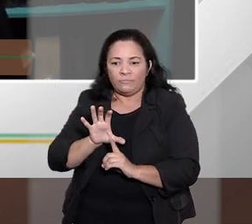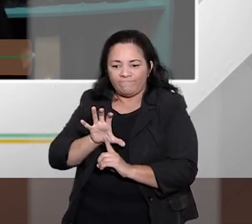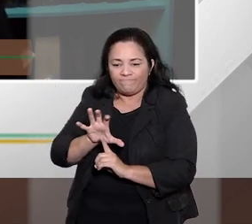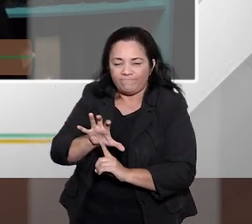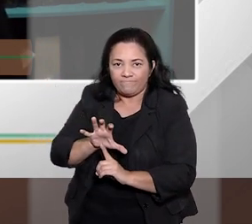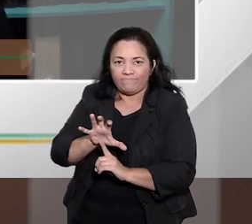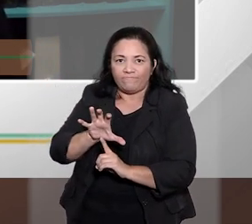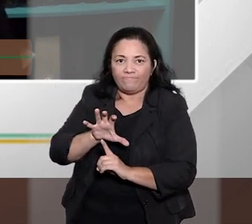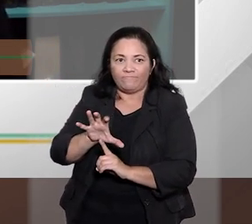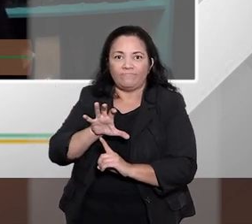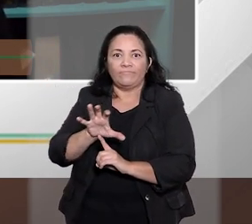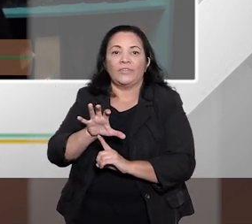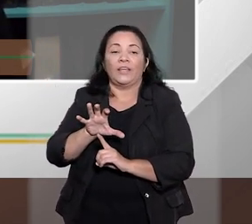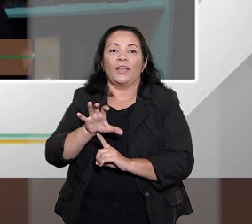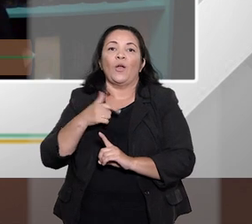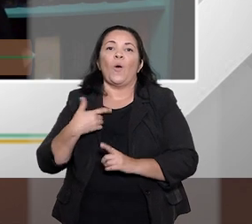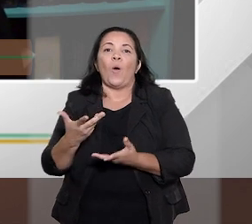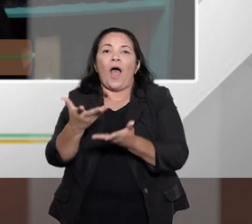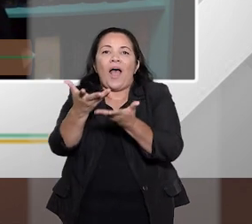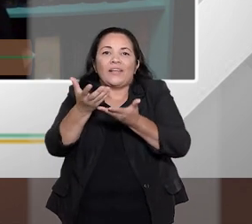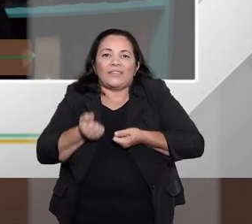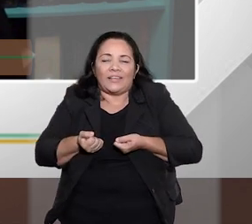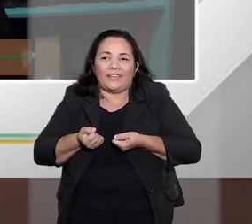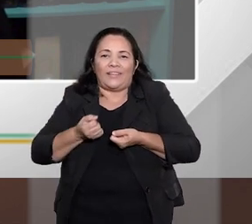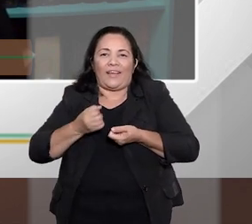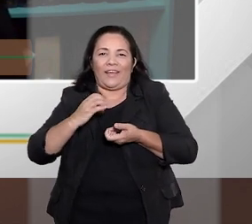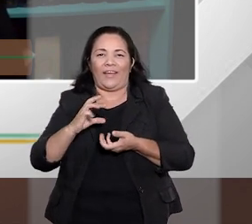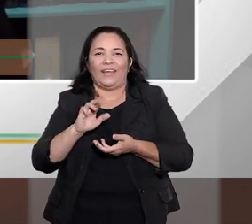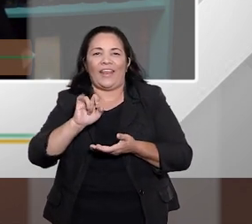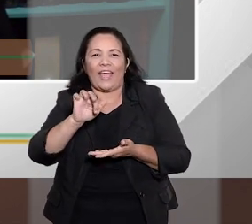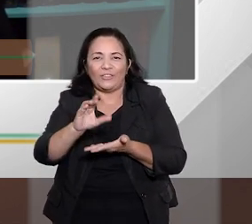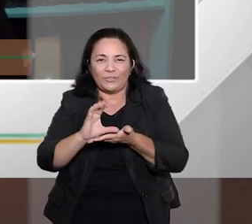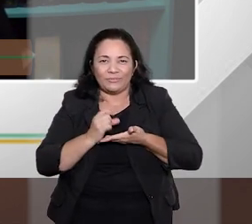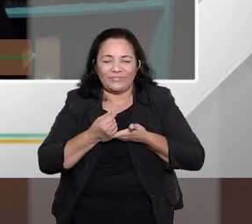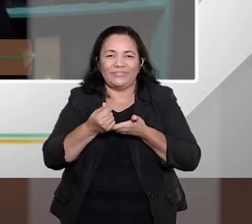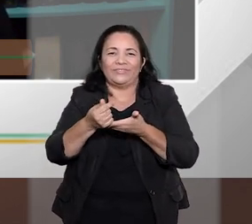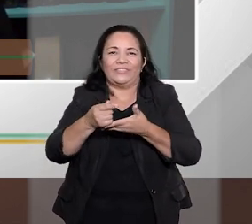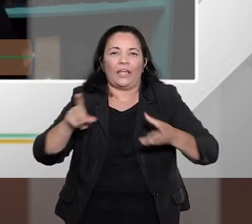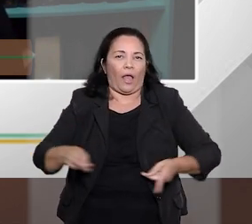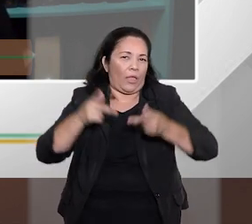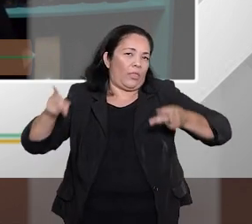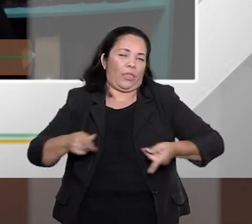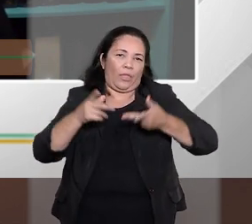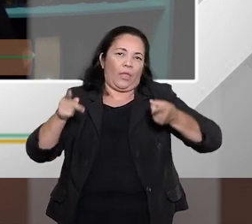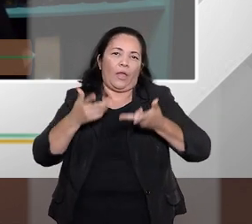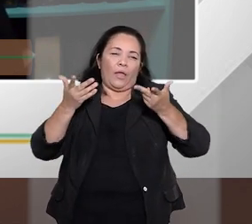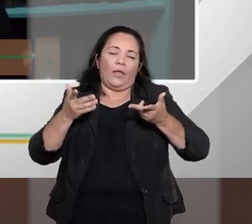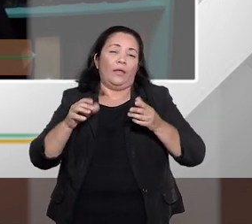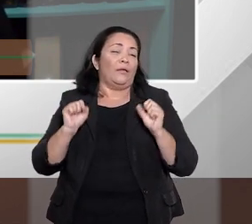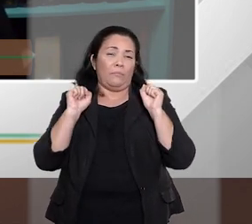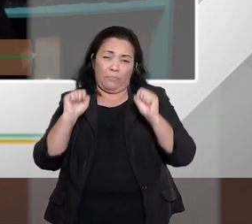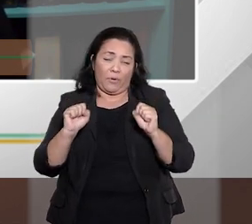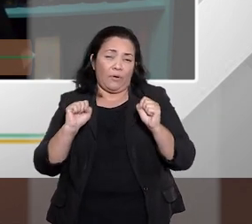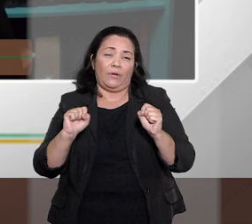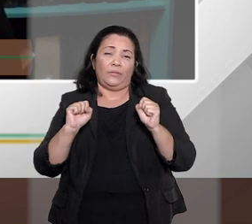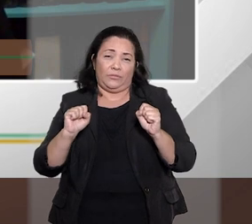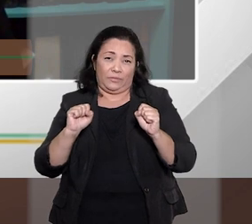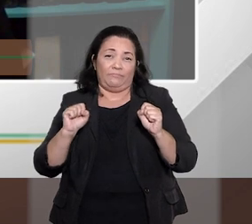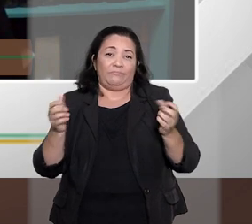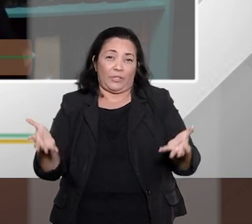concessão irresponsável de crédito, são fatores que, são um dos fatores que pode